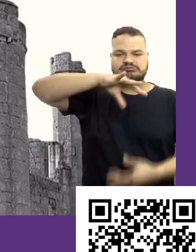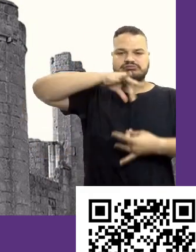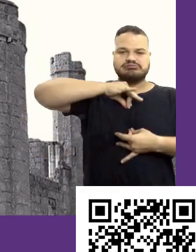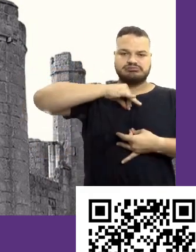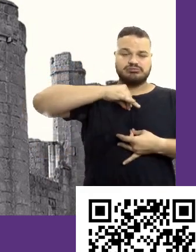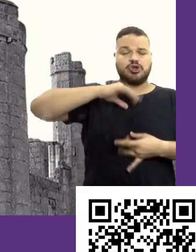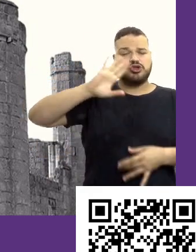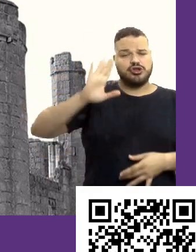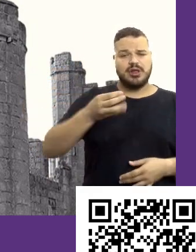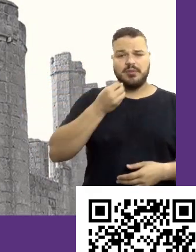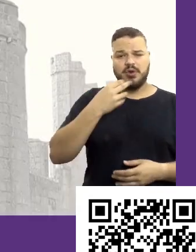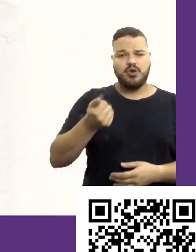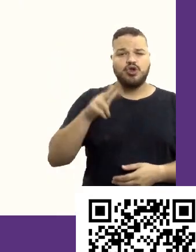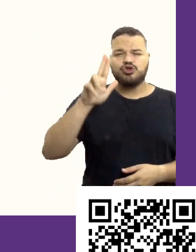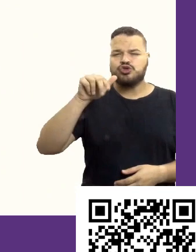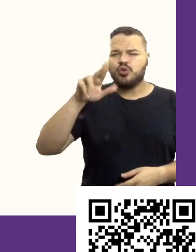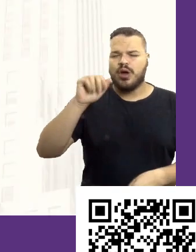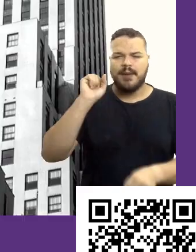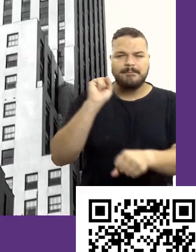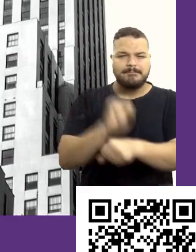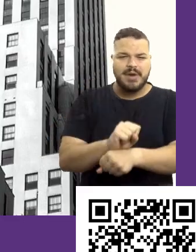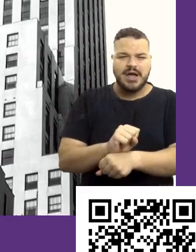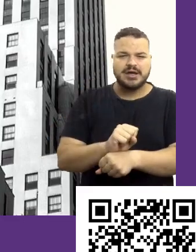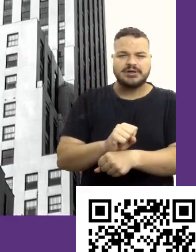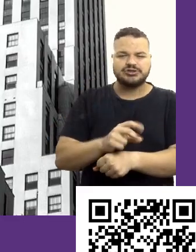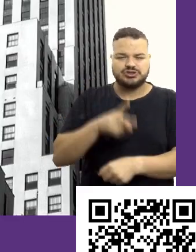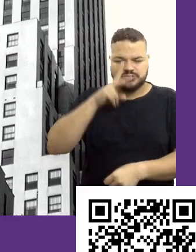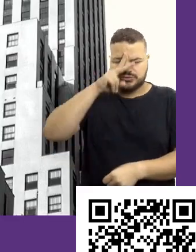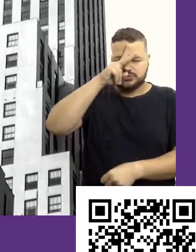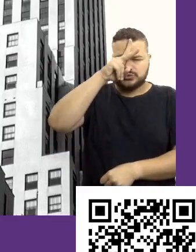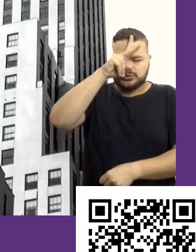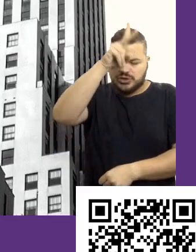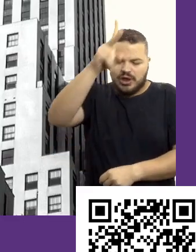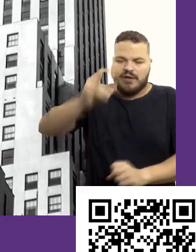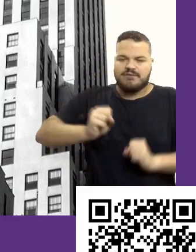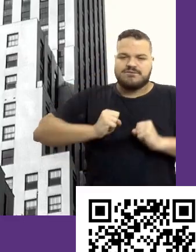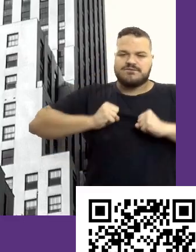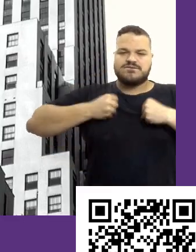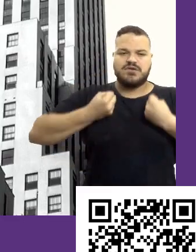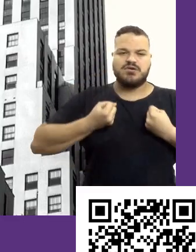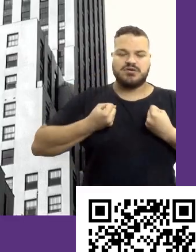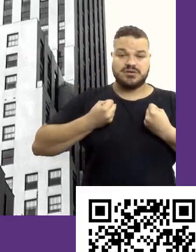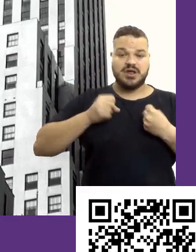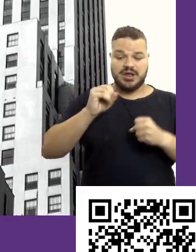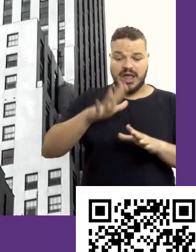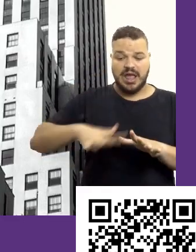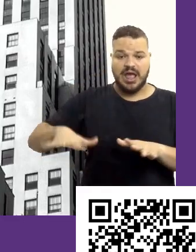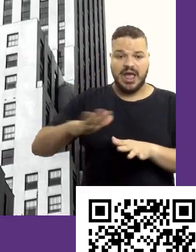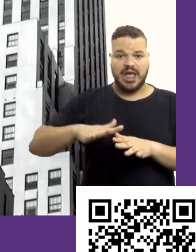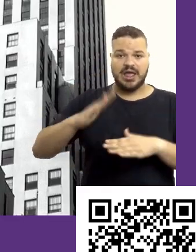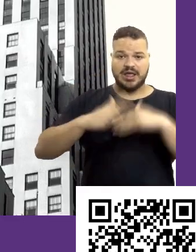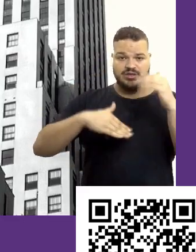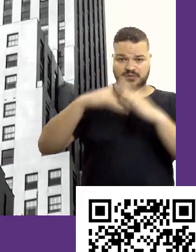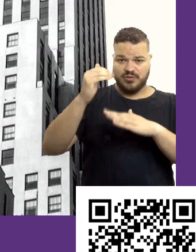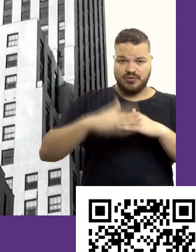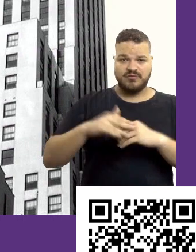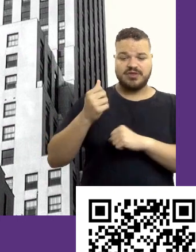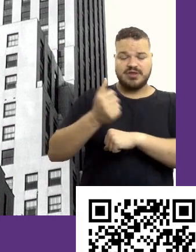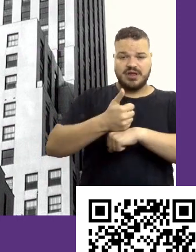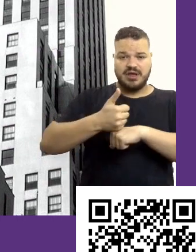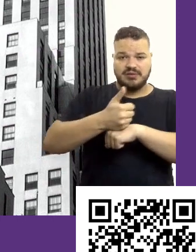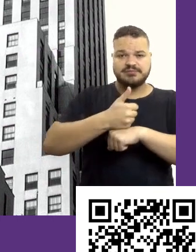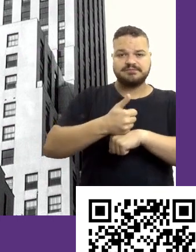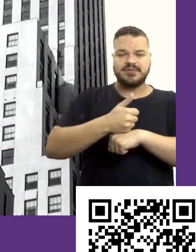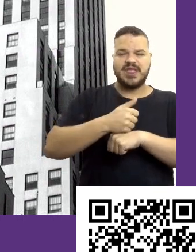melhor. Então, nunca pare de fortalecer a sua força e nunca deixe a sua carreira na mão de ninguém. Carreira é igual a